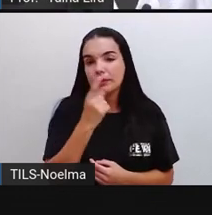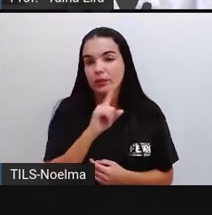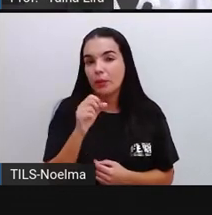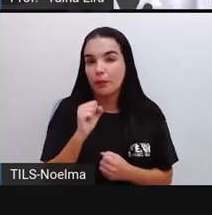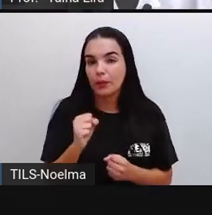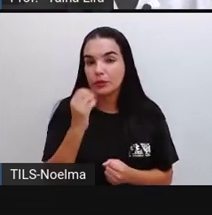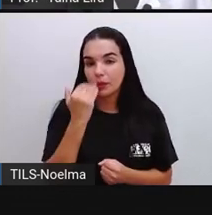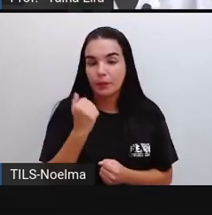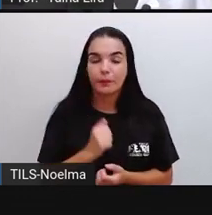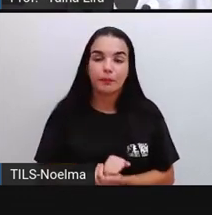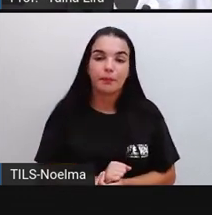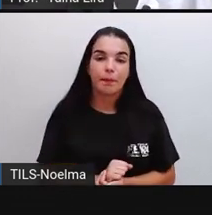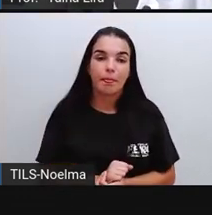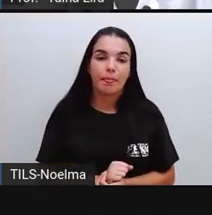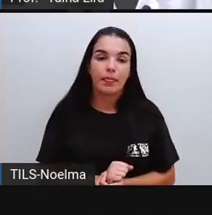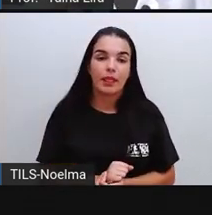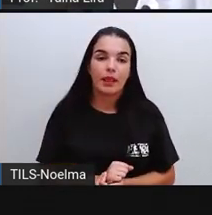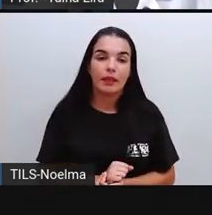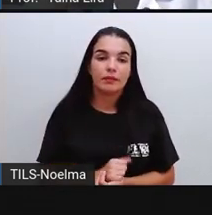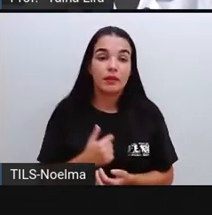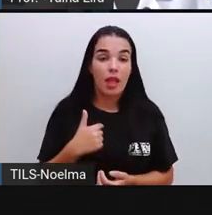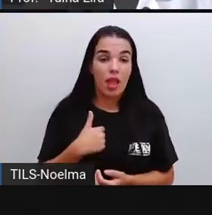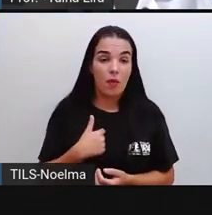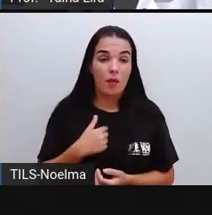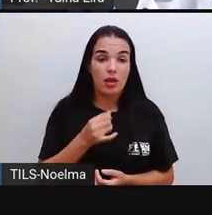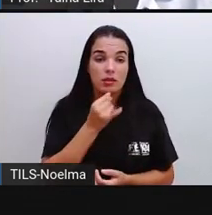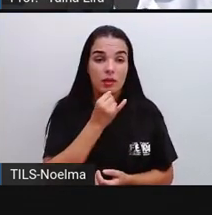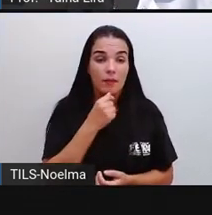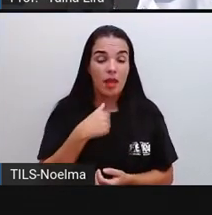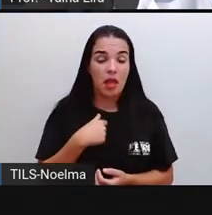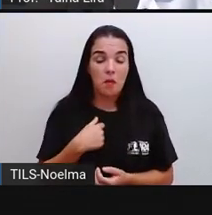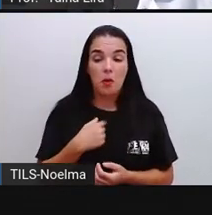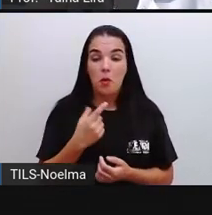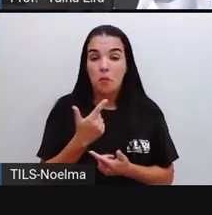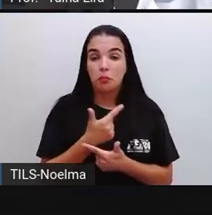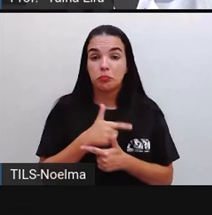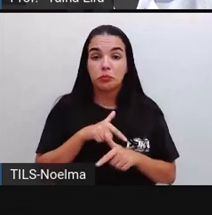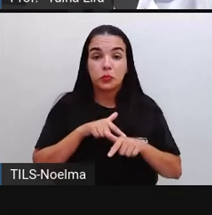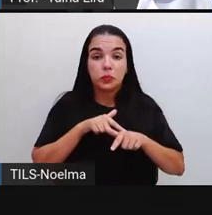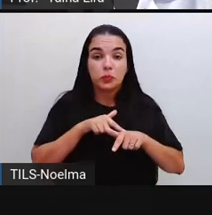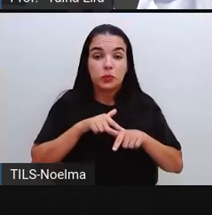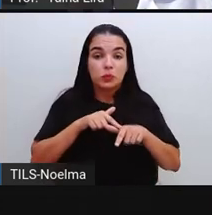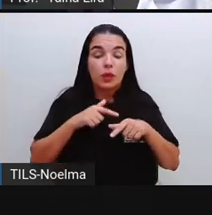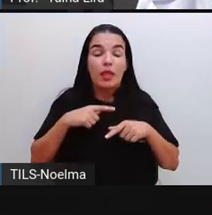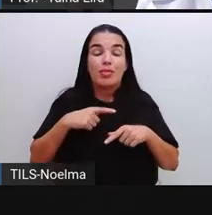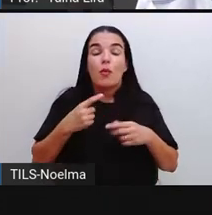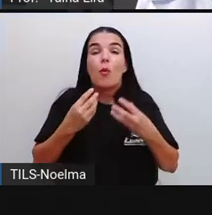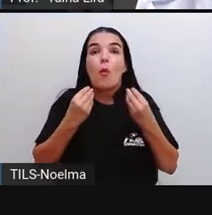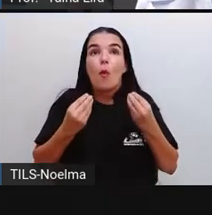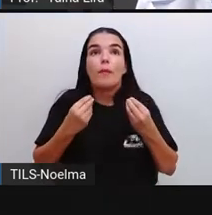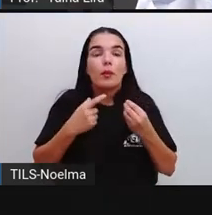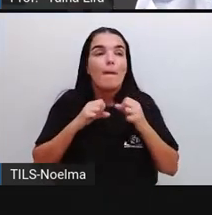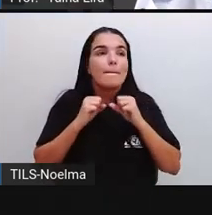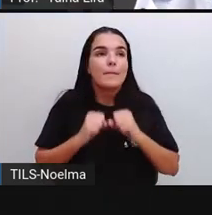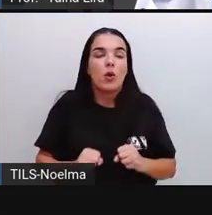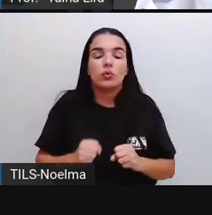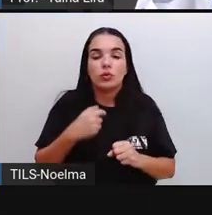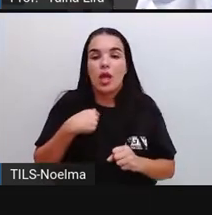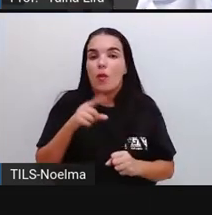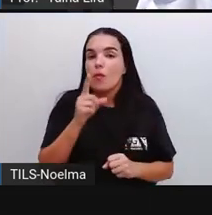A pró, por exemplo, eu sou uma pessoa que tem uma intolerância alimentar, eu tenho intolerância à lactose.